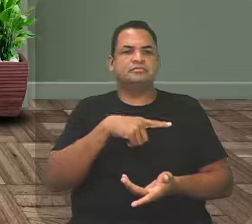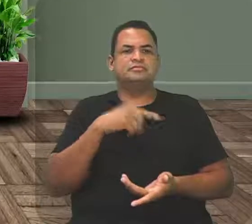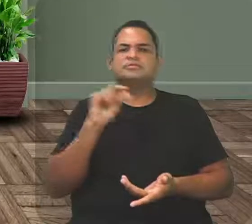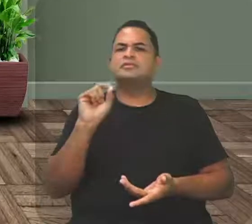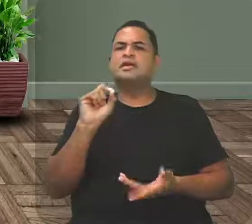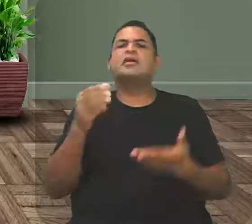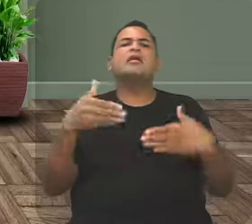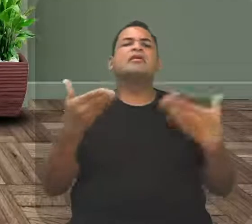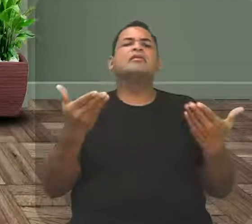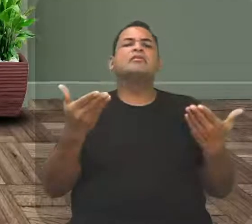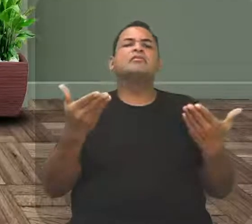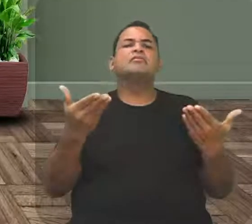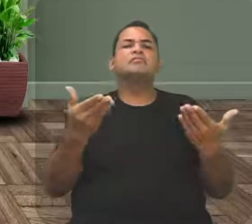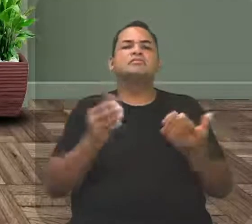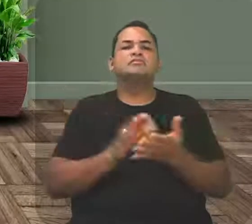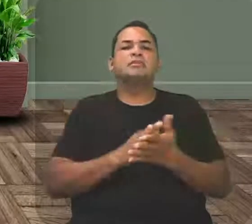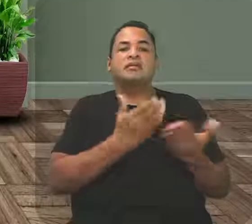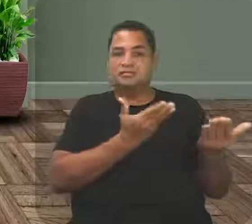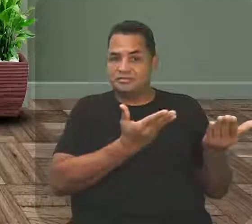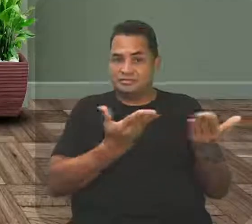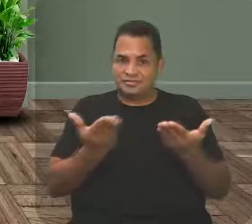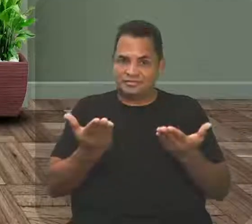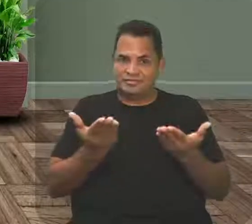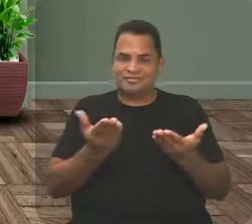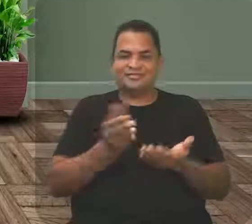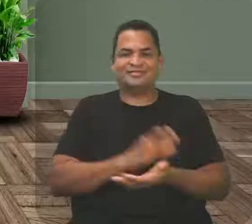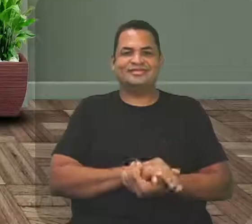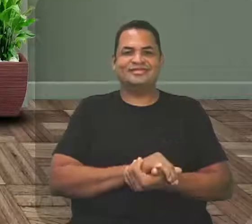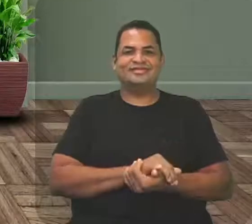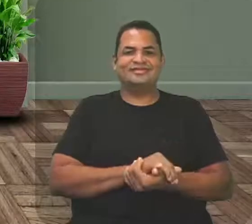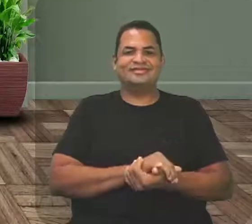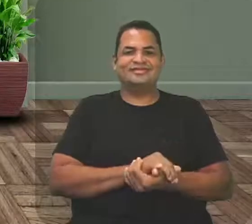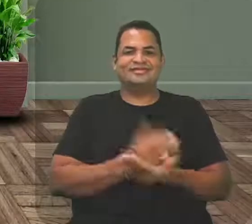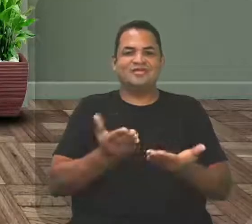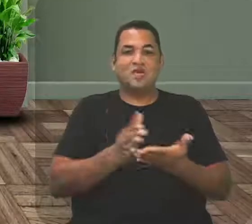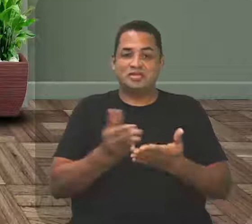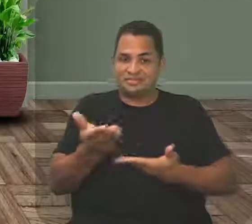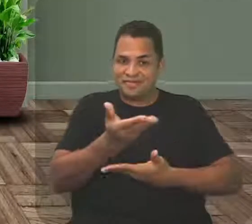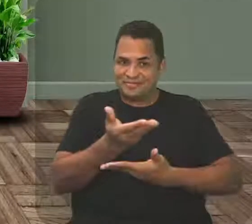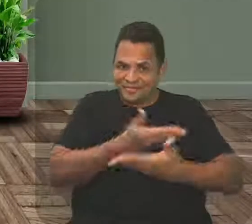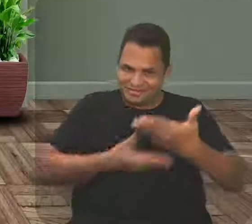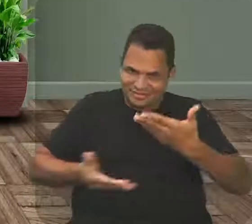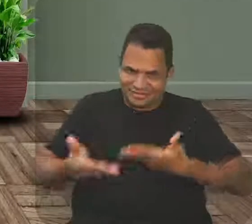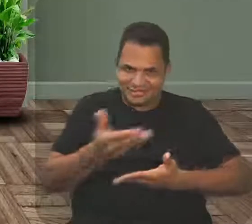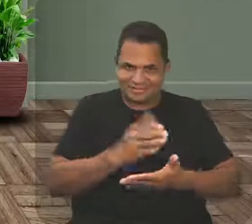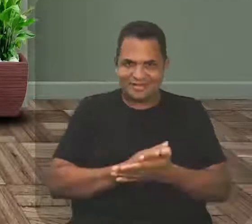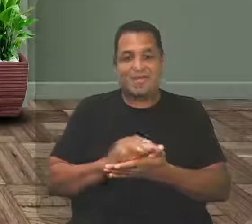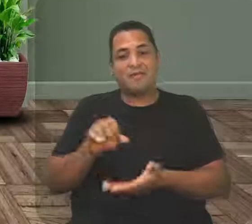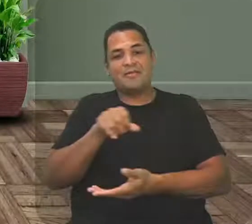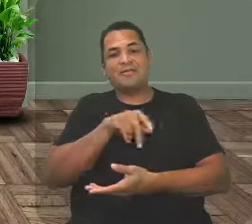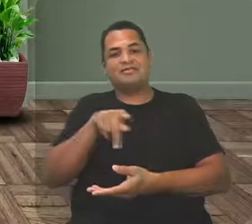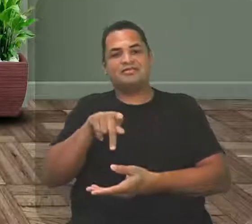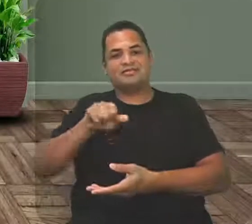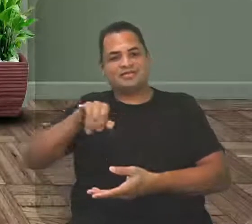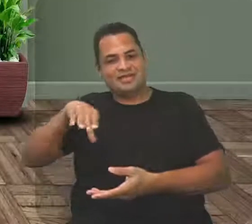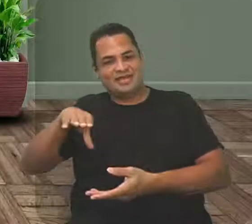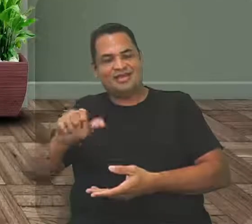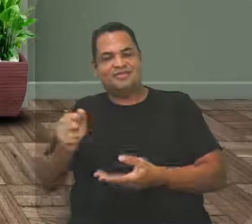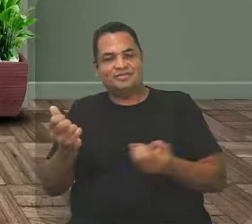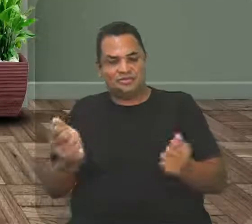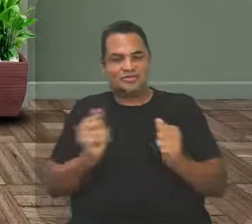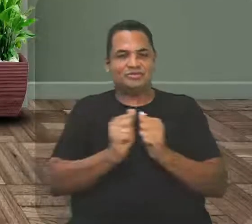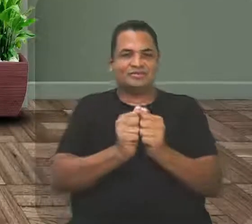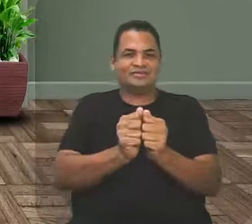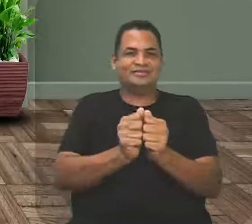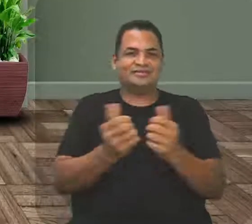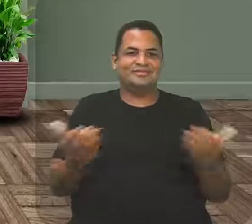que, Márcia? Conta aí para eles logo. Convidados. Não esquecendo também da nossa parceria, né? Do Sam, amado. A gente não esqueceu